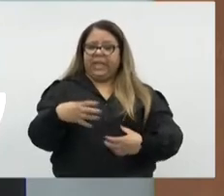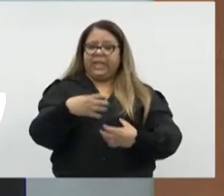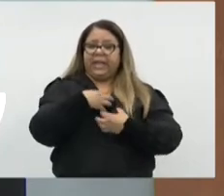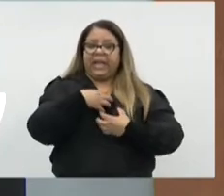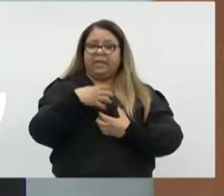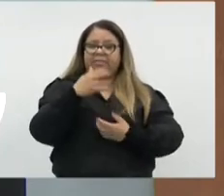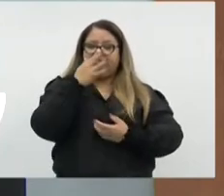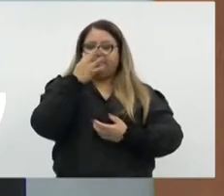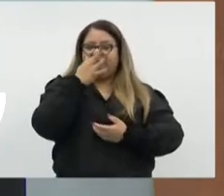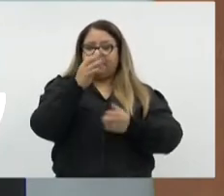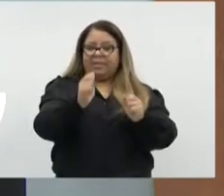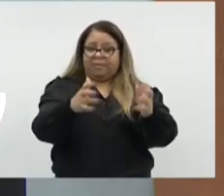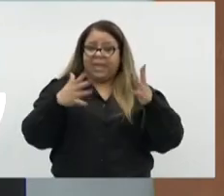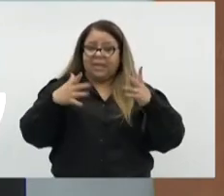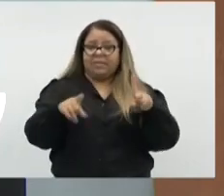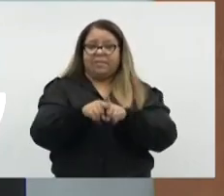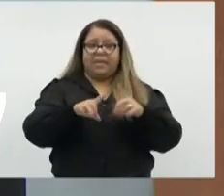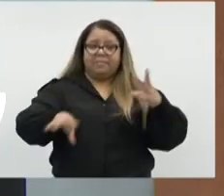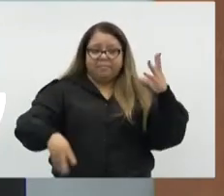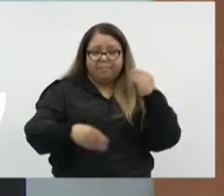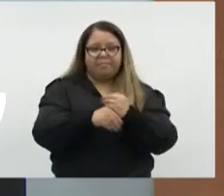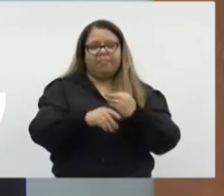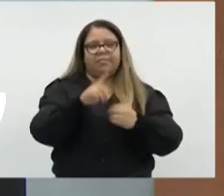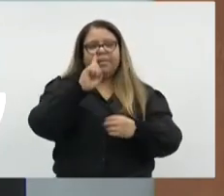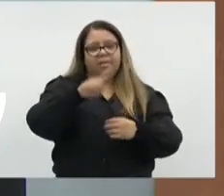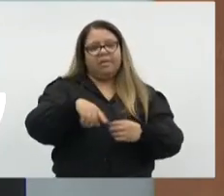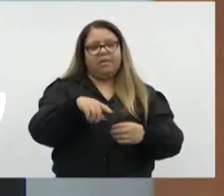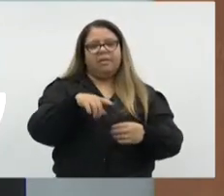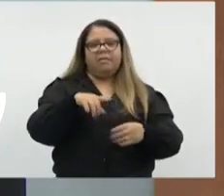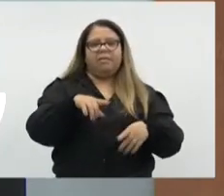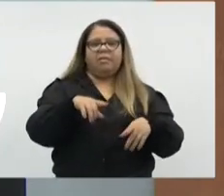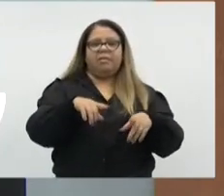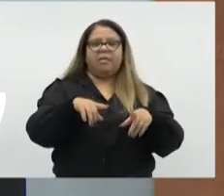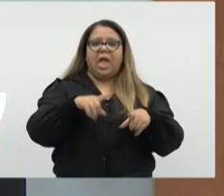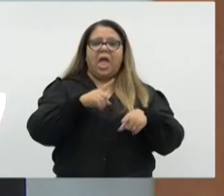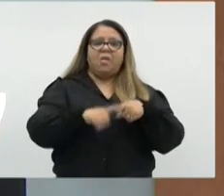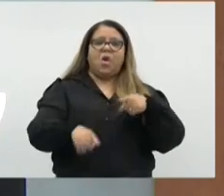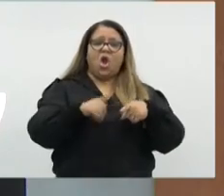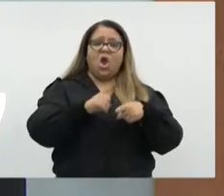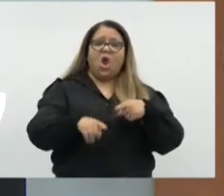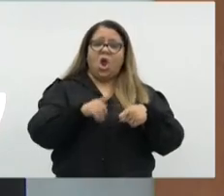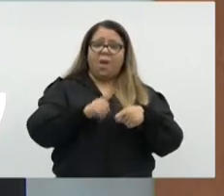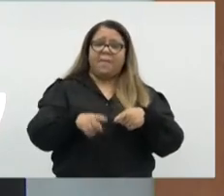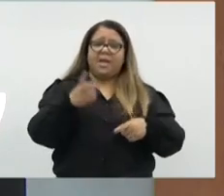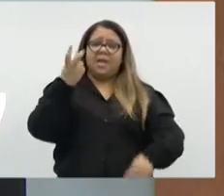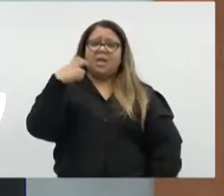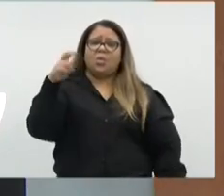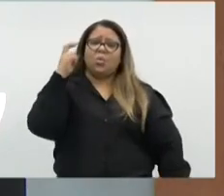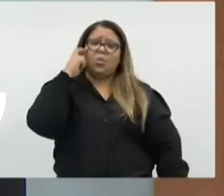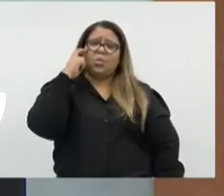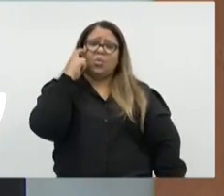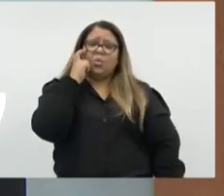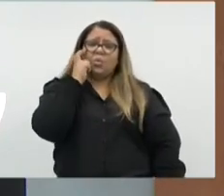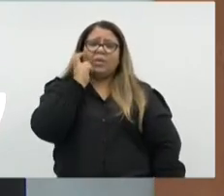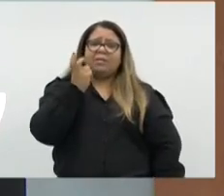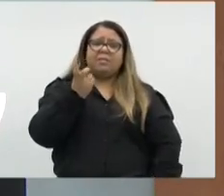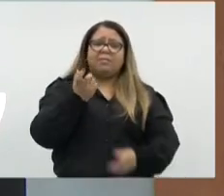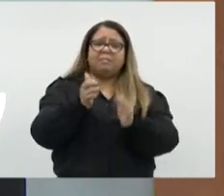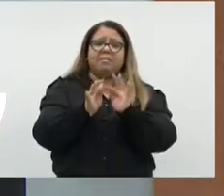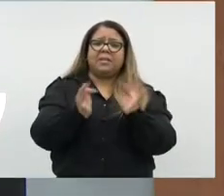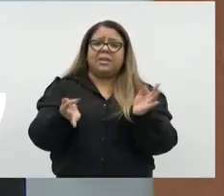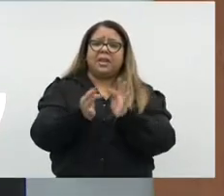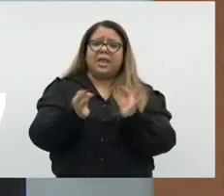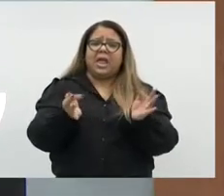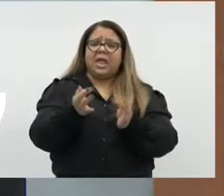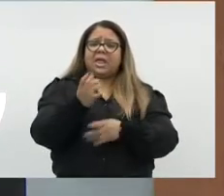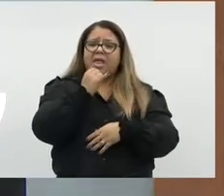para incluir a proibição de culturas perenes, a exemplo